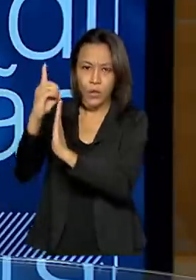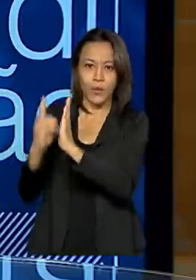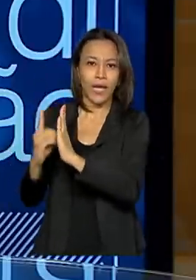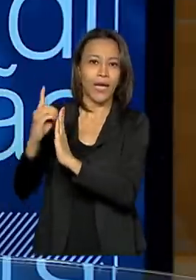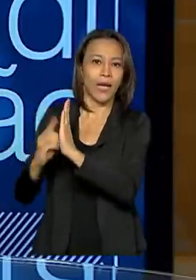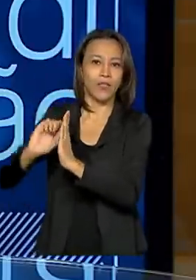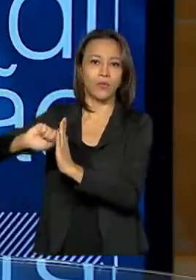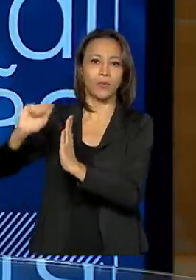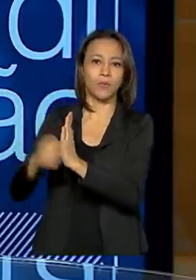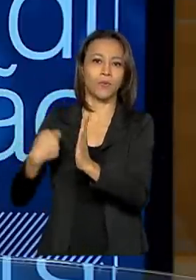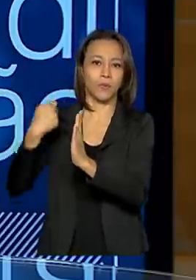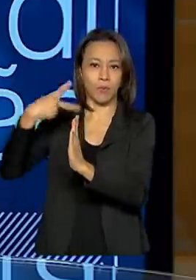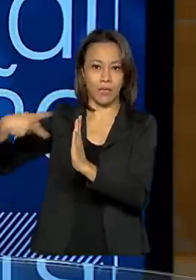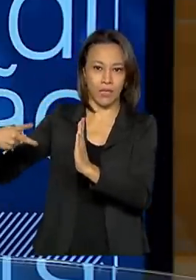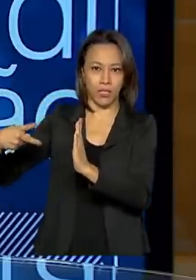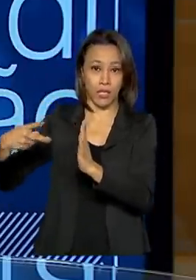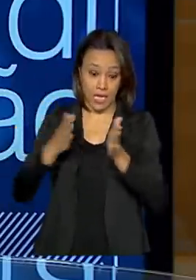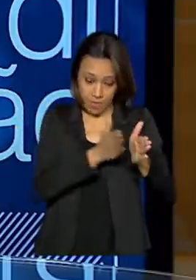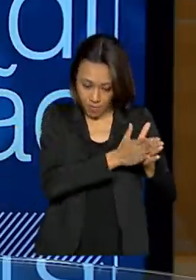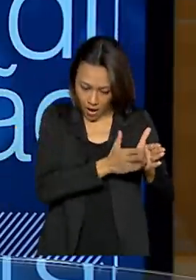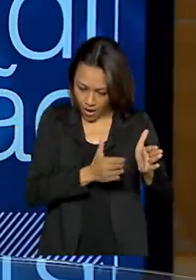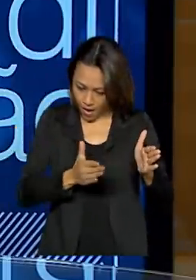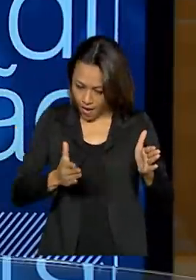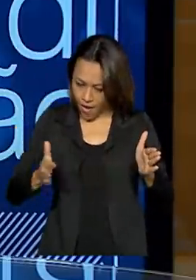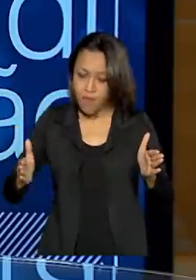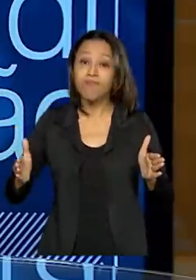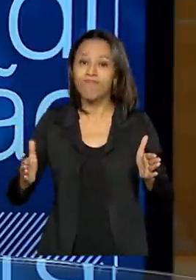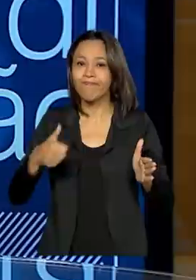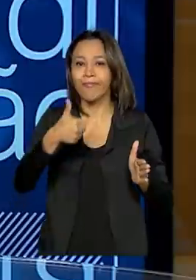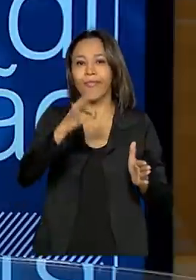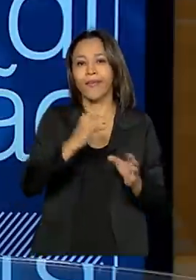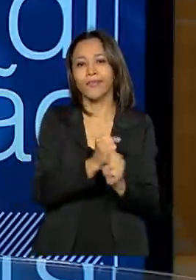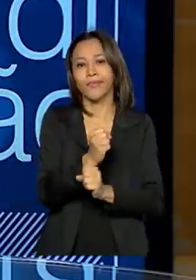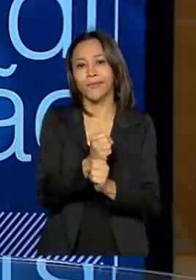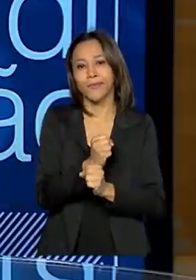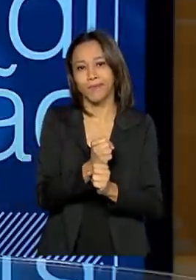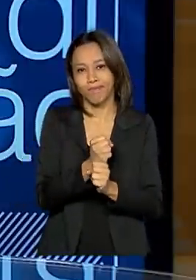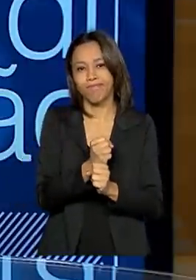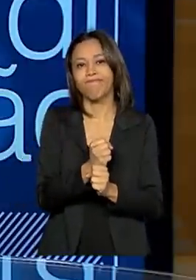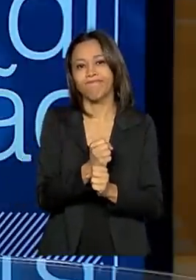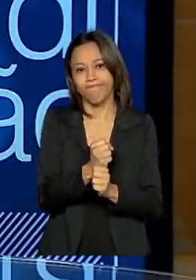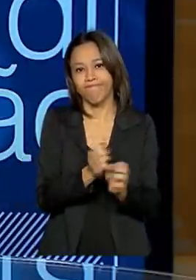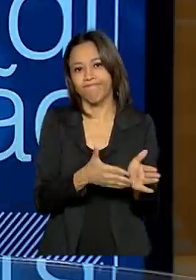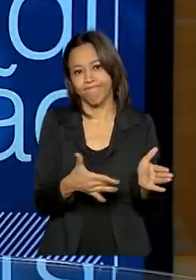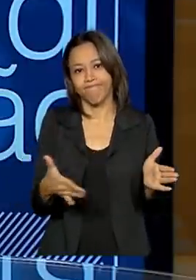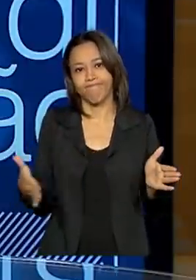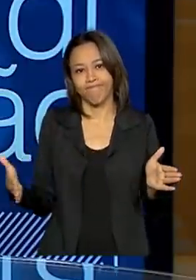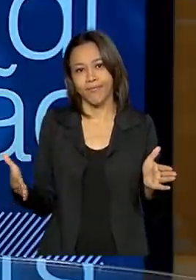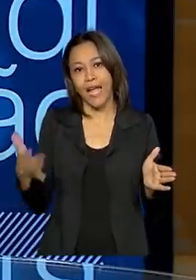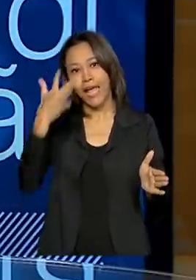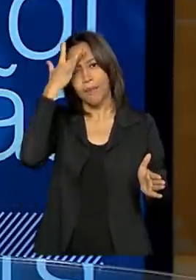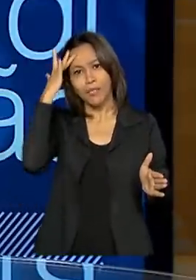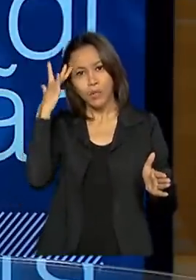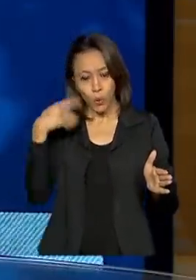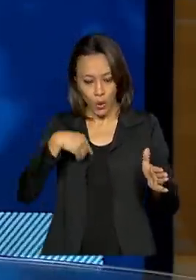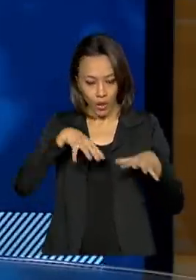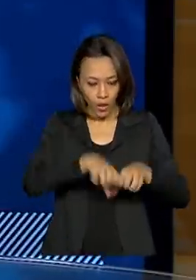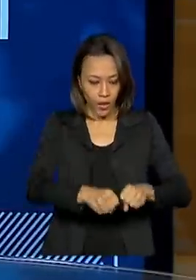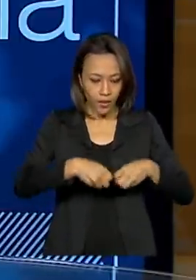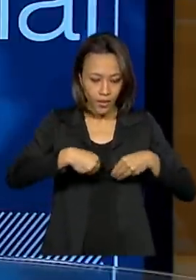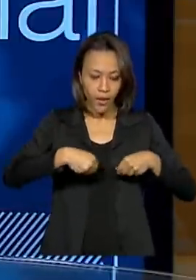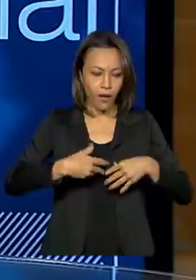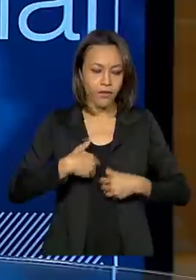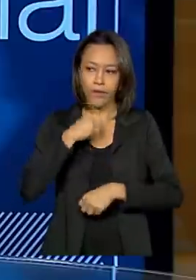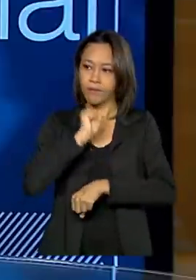da República. Neste procedimento, poderia demorar 10 anos. E, às vezes, o particular ficava com a propriedade embargada.